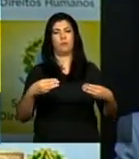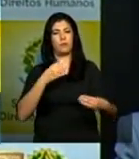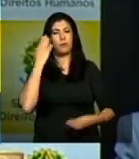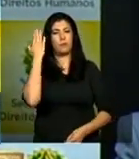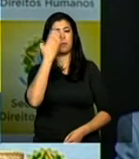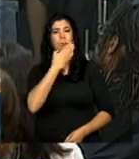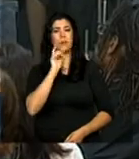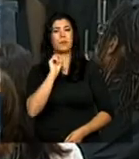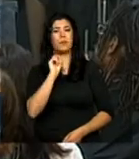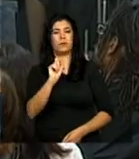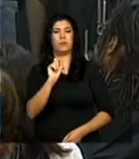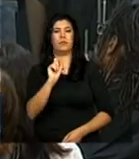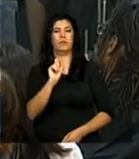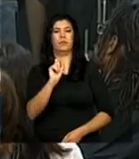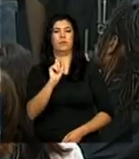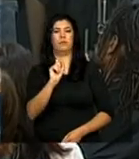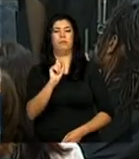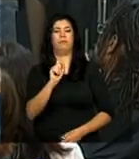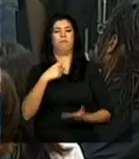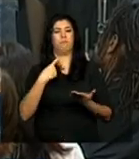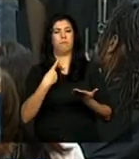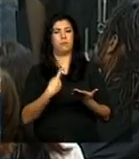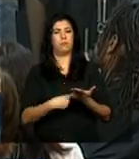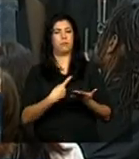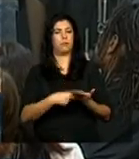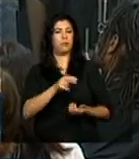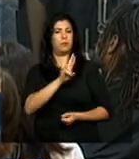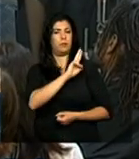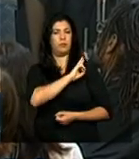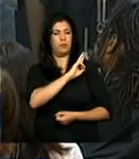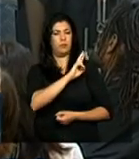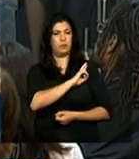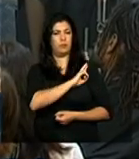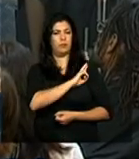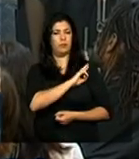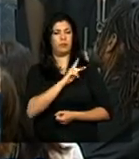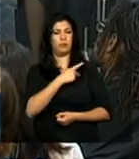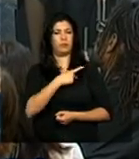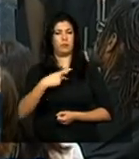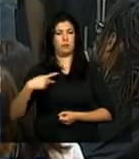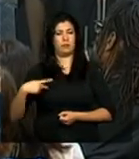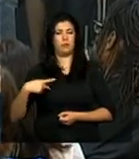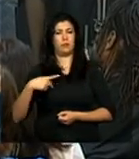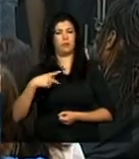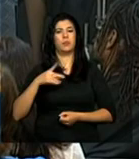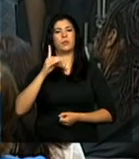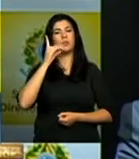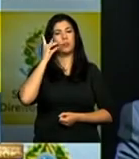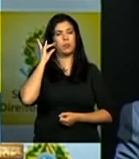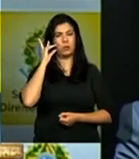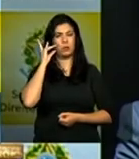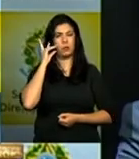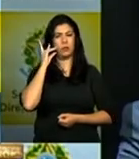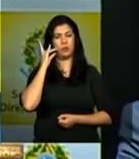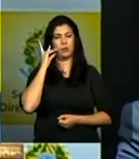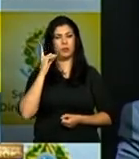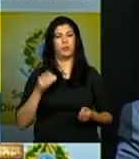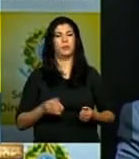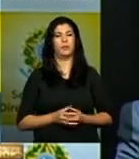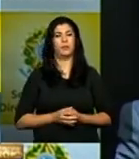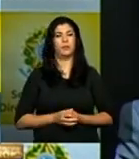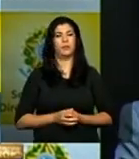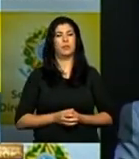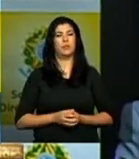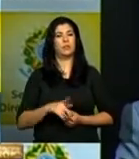inequívoca do compromisso da nossa presidenta da república da presidenta Dilma Rousseff